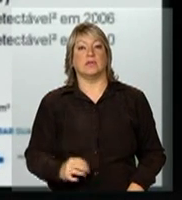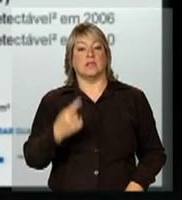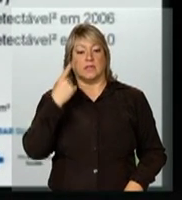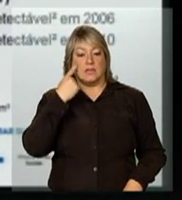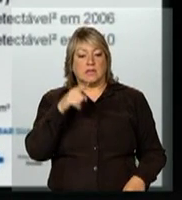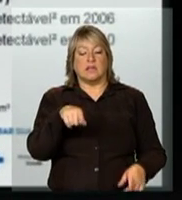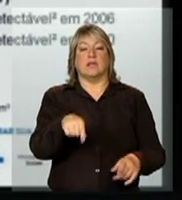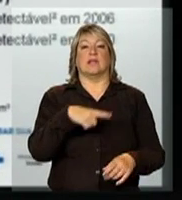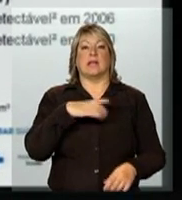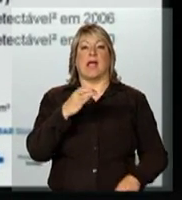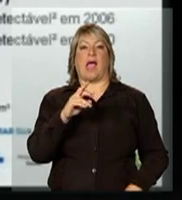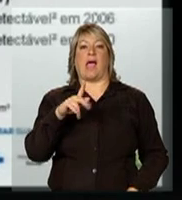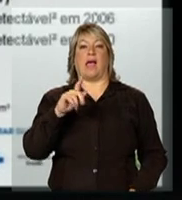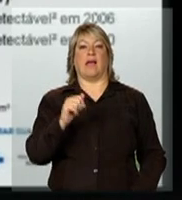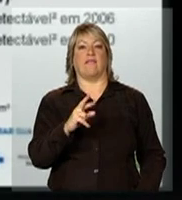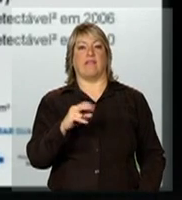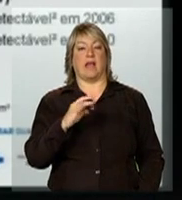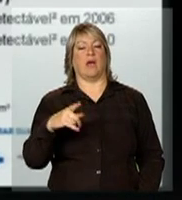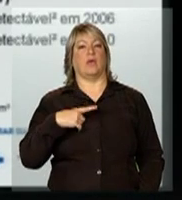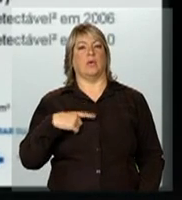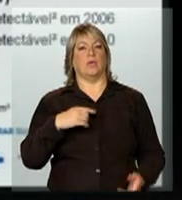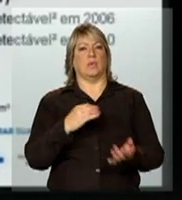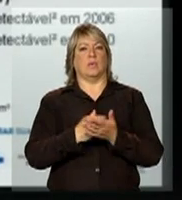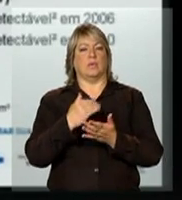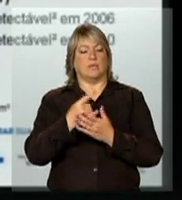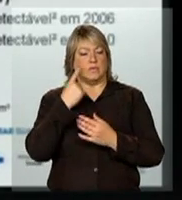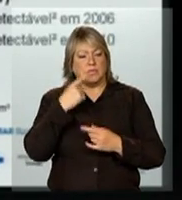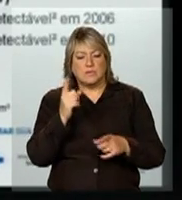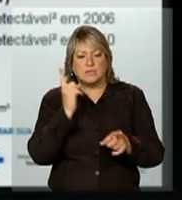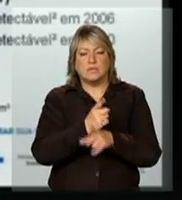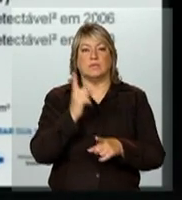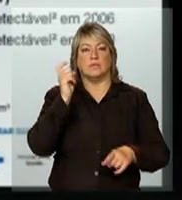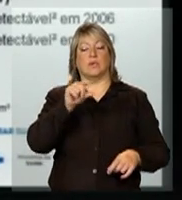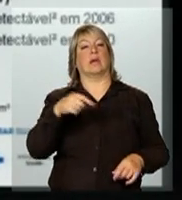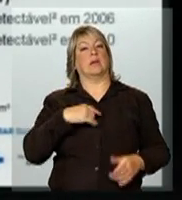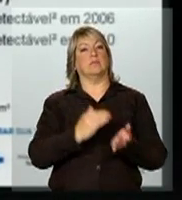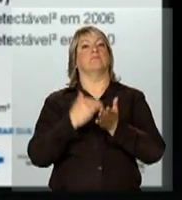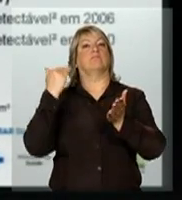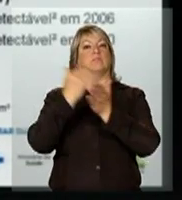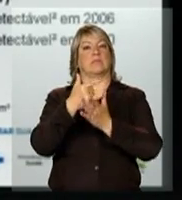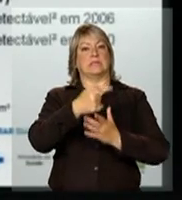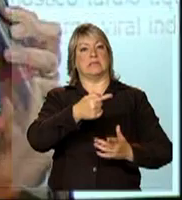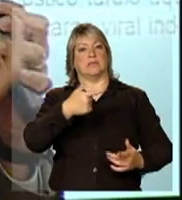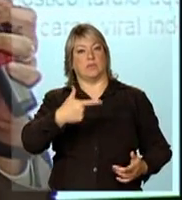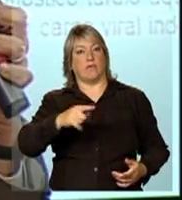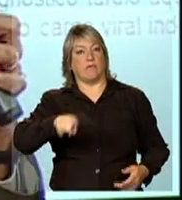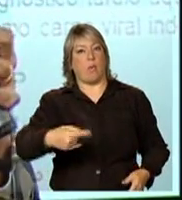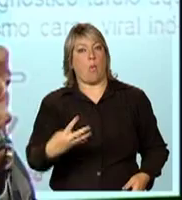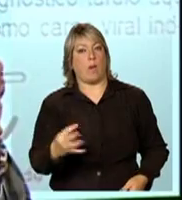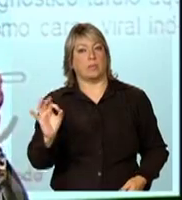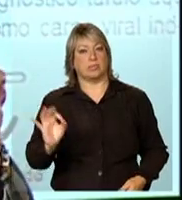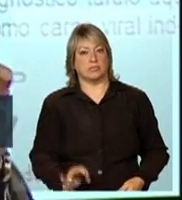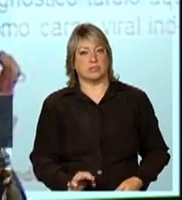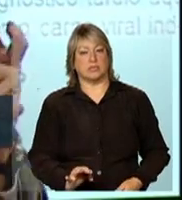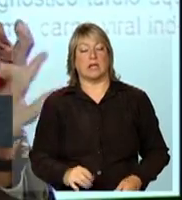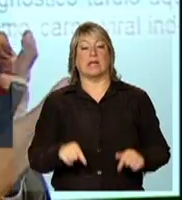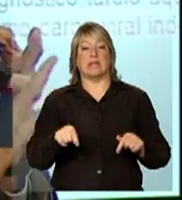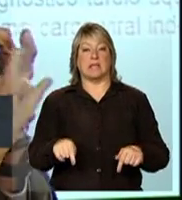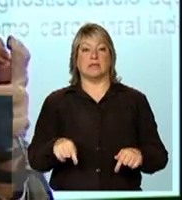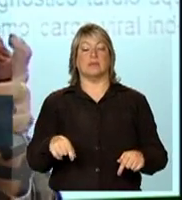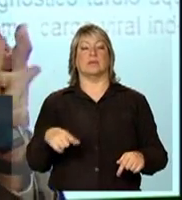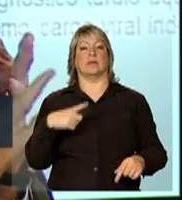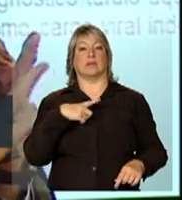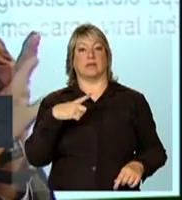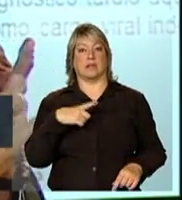isso agora já chega a 72,4%, ou seja, confirmando esse dado de que a melhoria